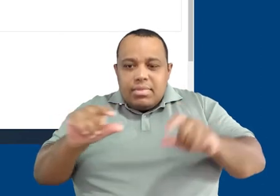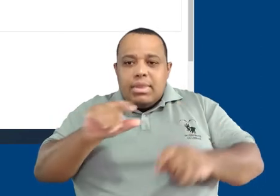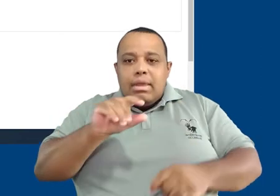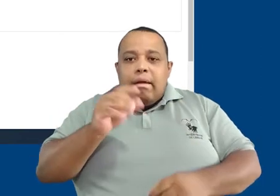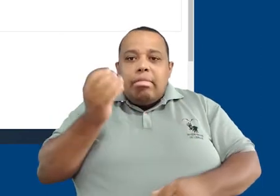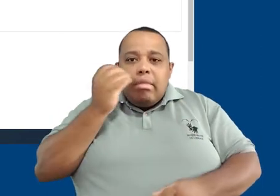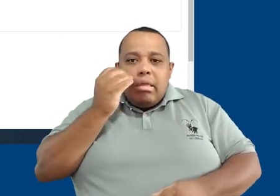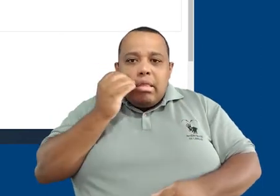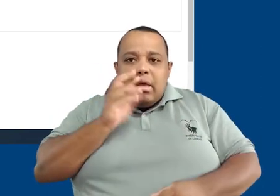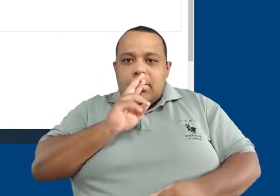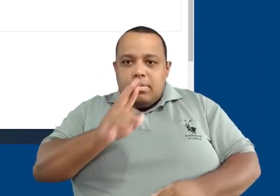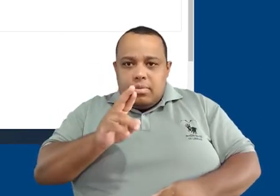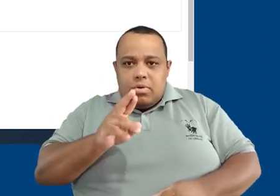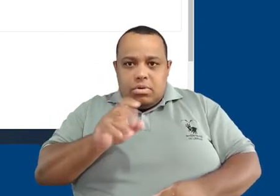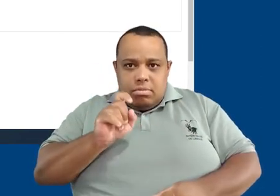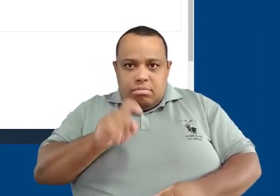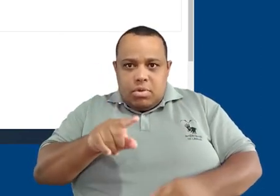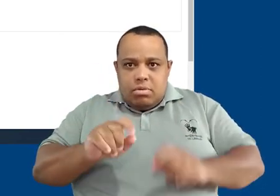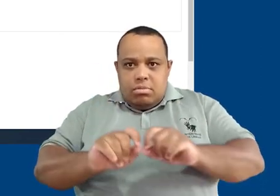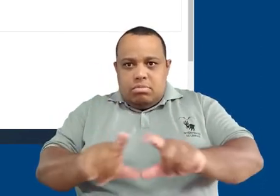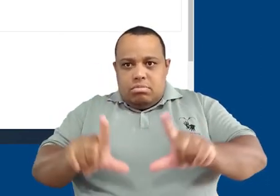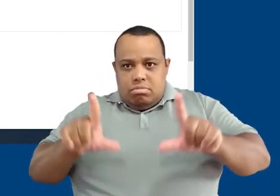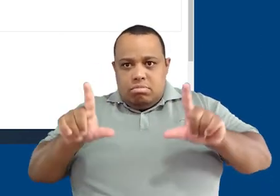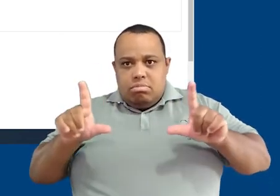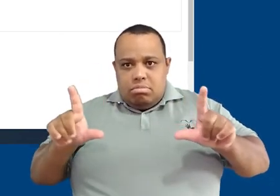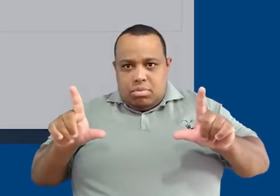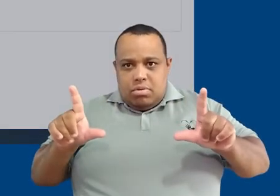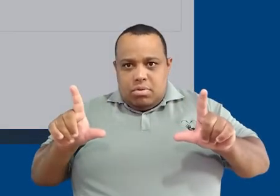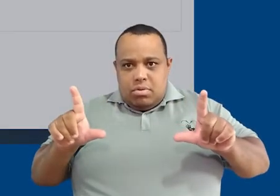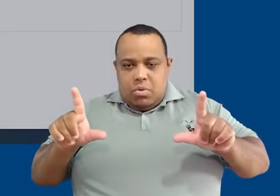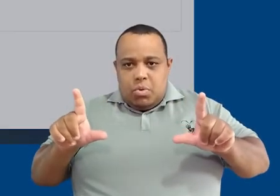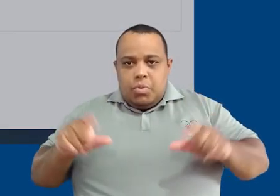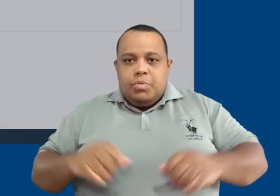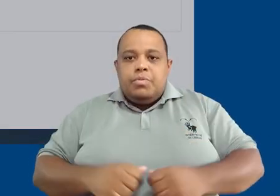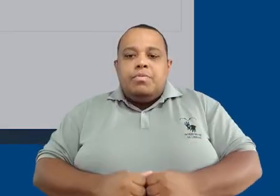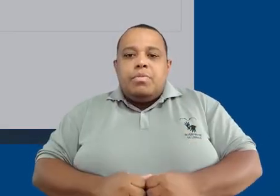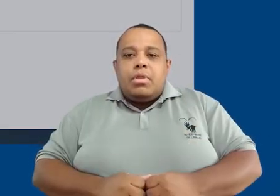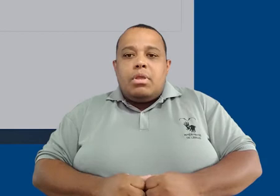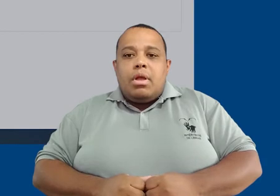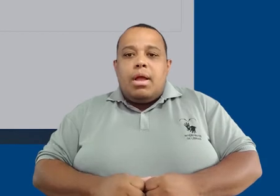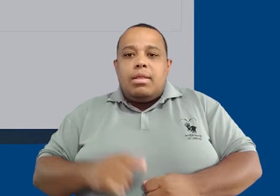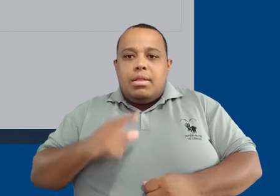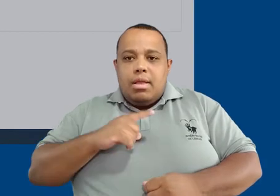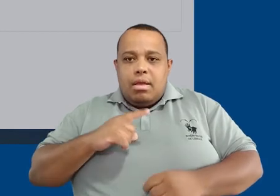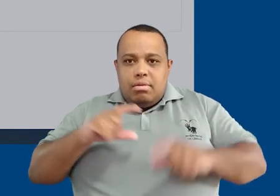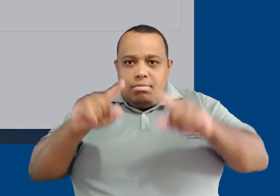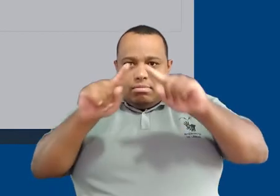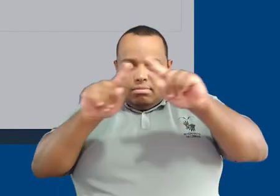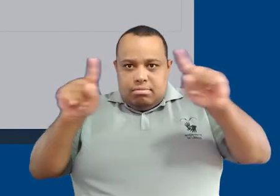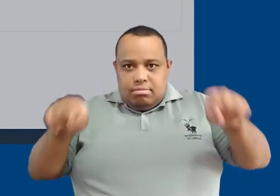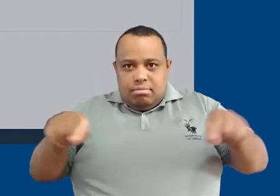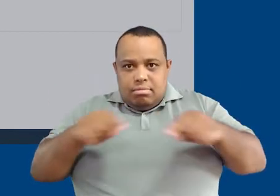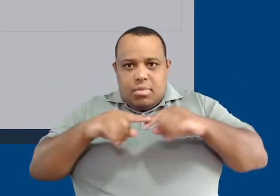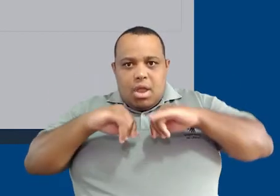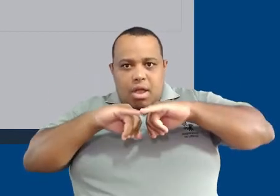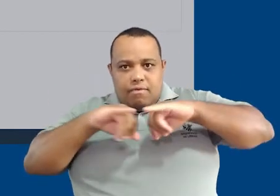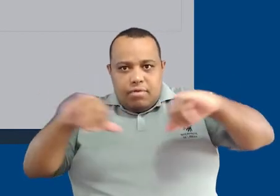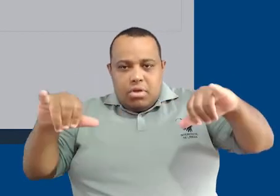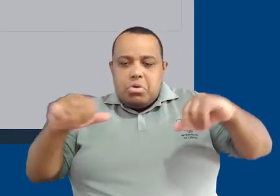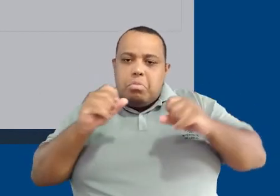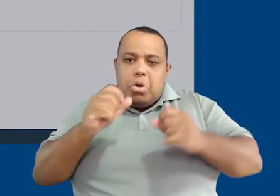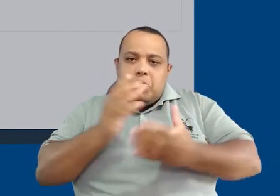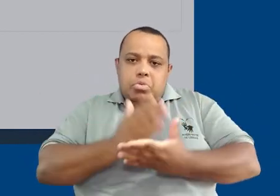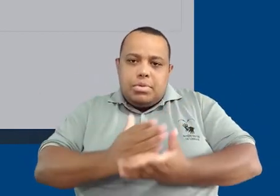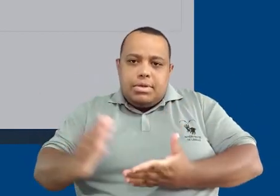Responder o Questionário Agora. Isso vai iniciar uma tentativa. Reparem, temos uma mensagem de aviso e